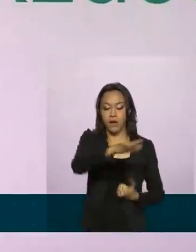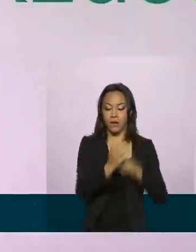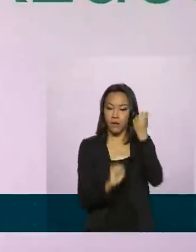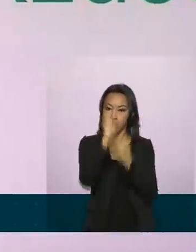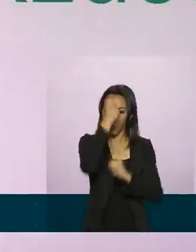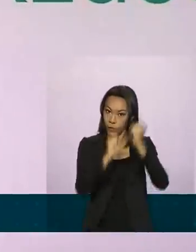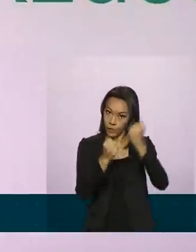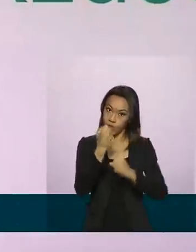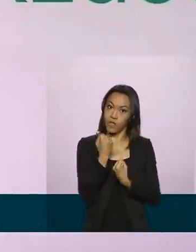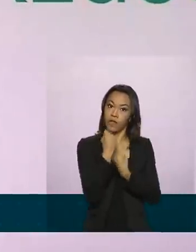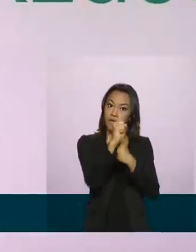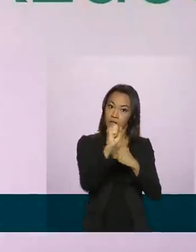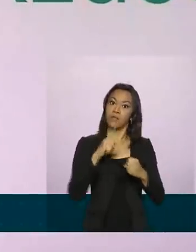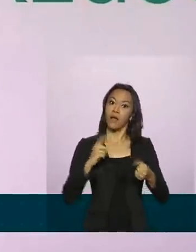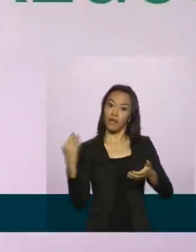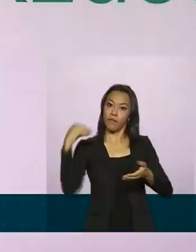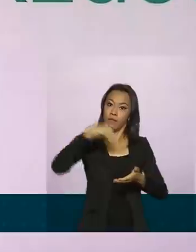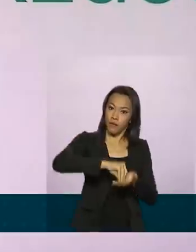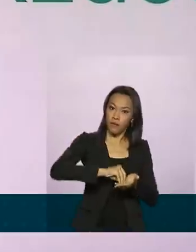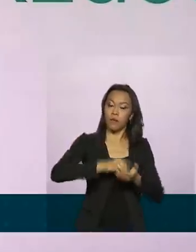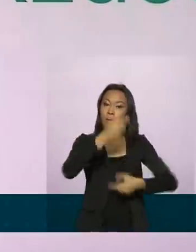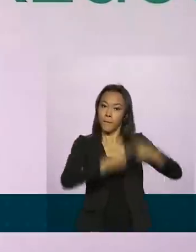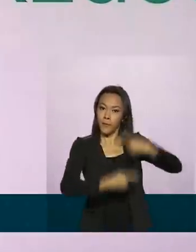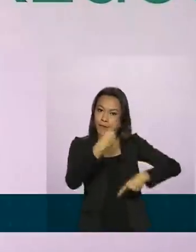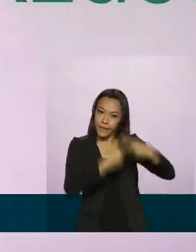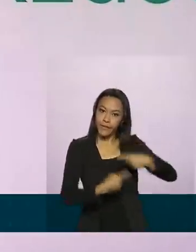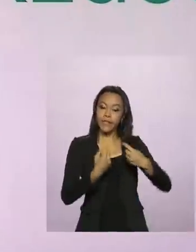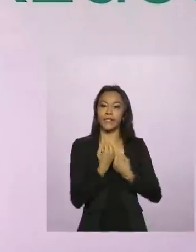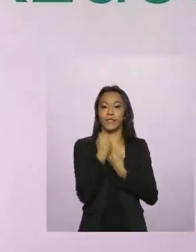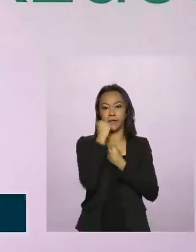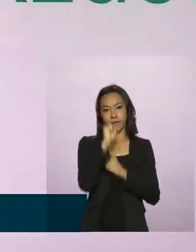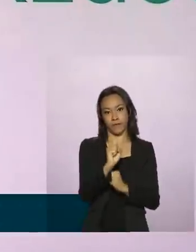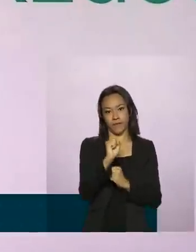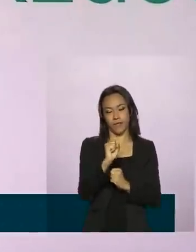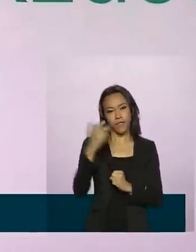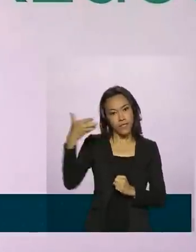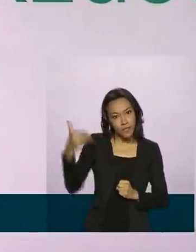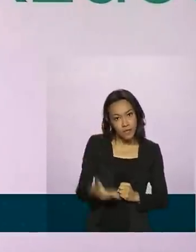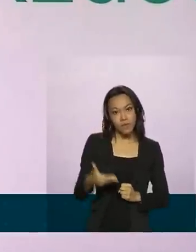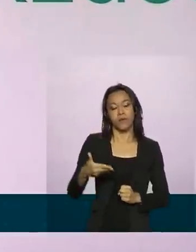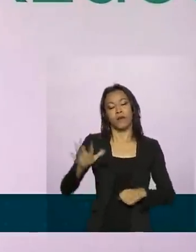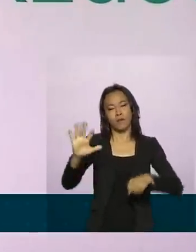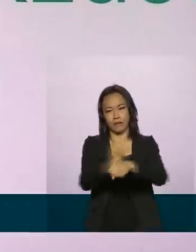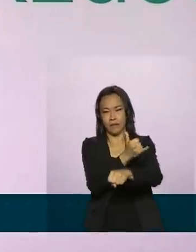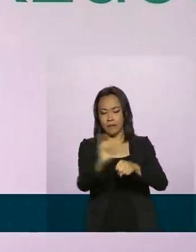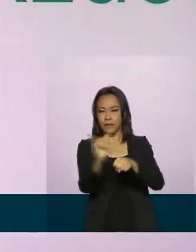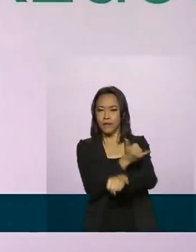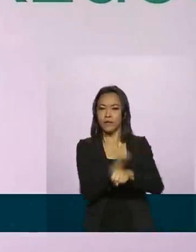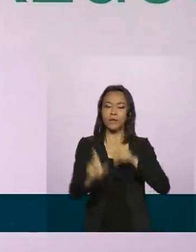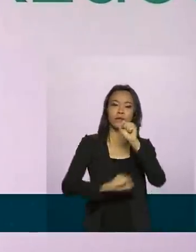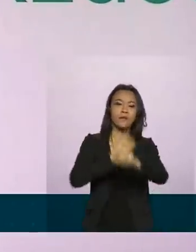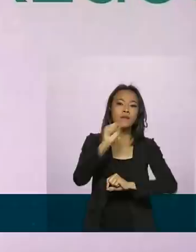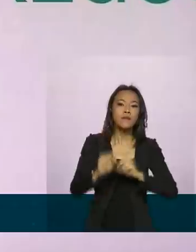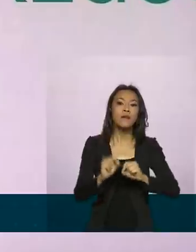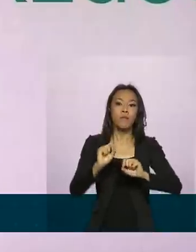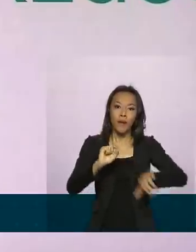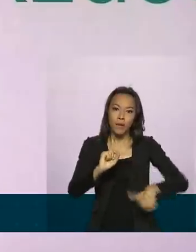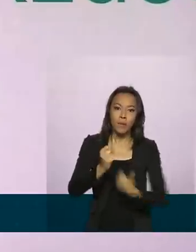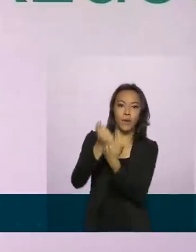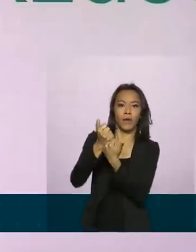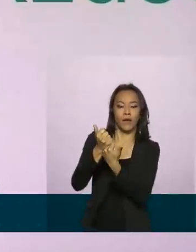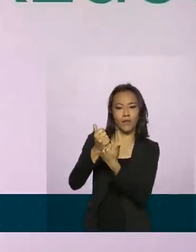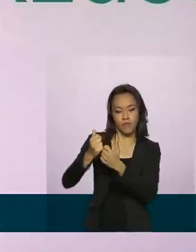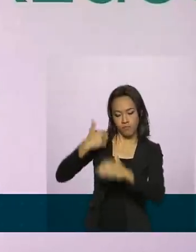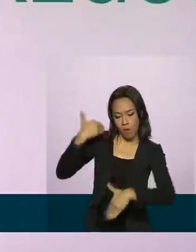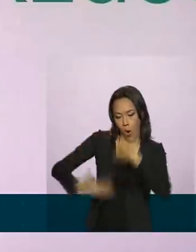Prevista na política e na estratégia nacional de defesa. E um importante instrumento para contribuir com a recuperação econômica